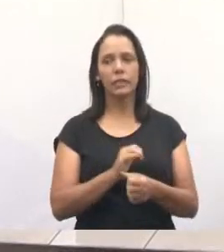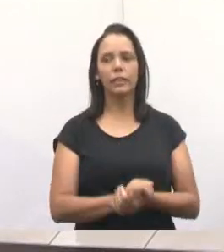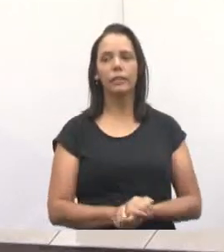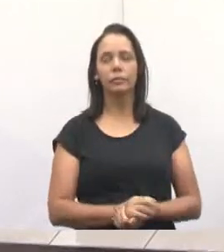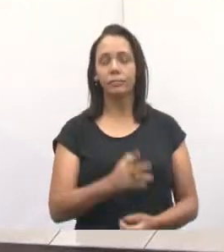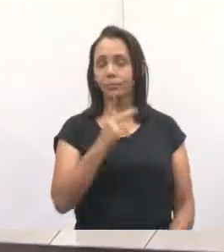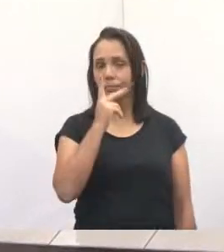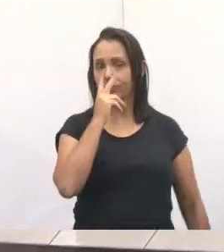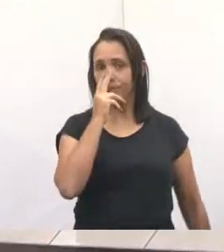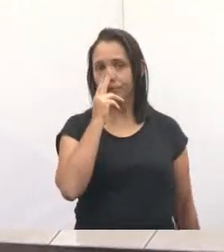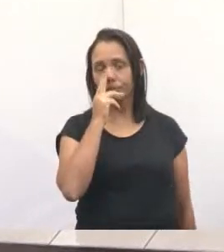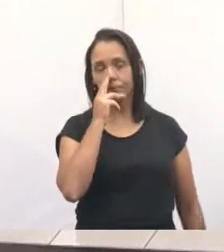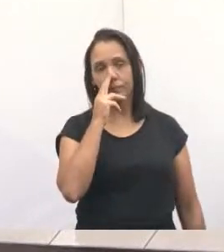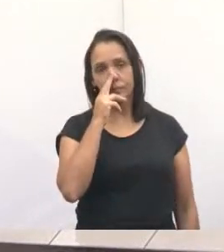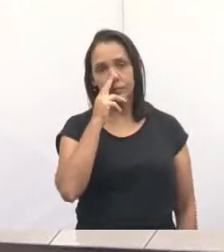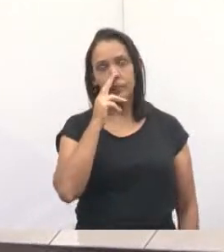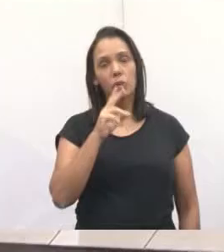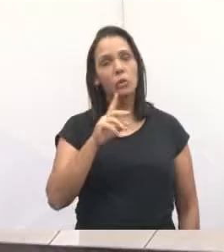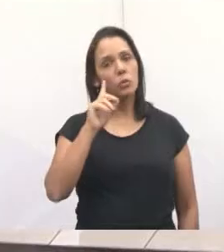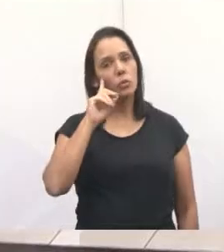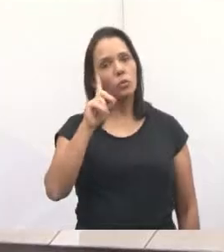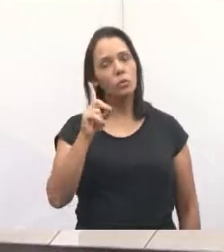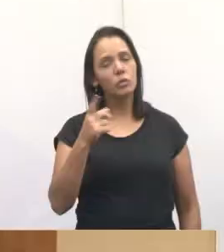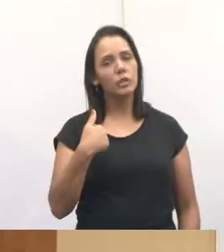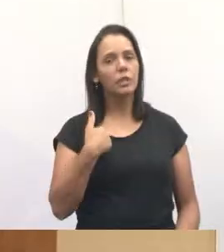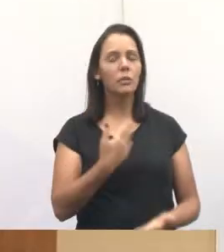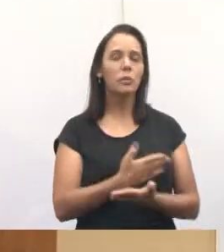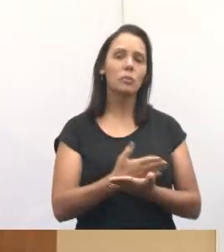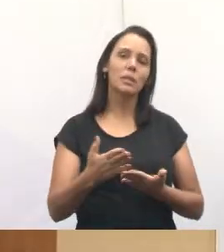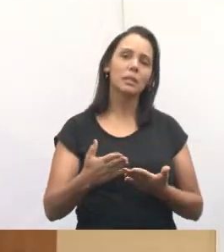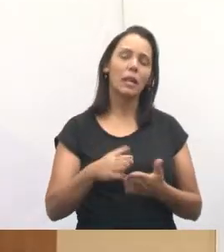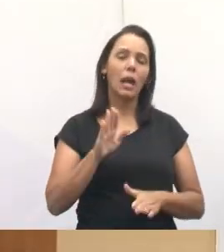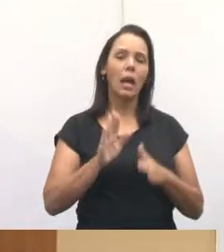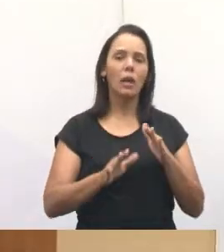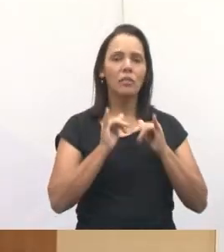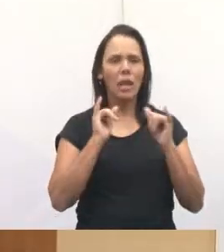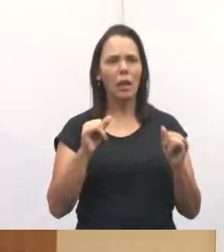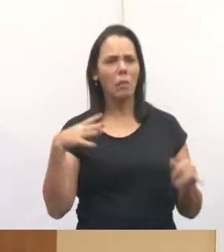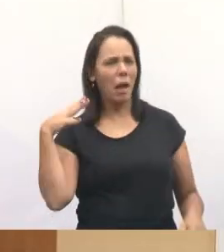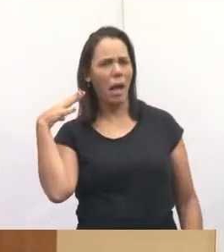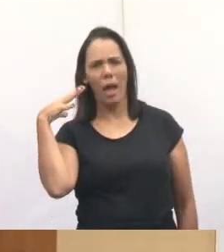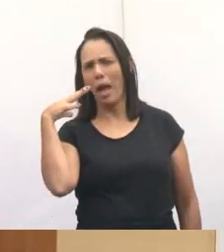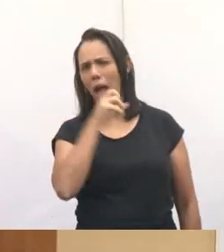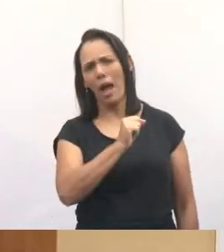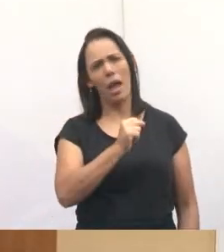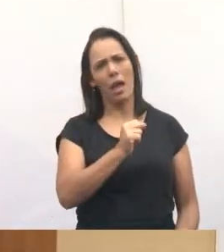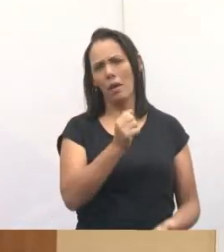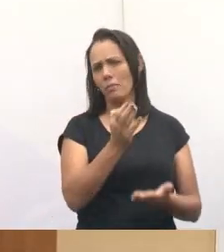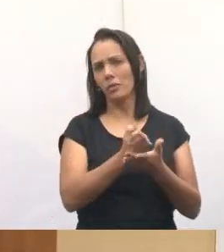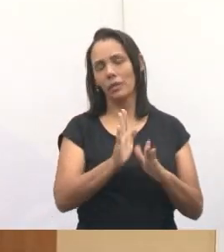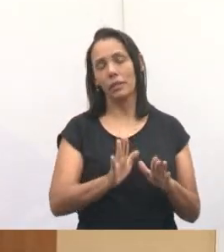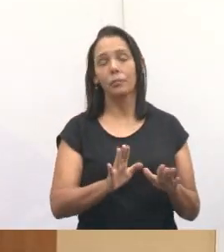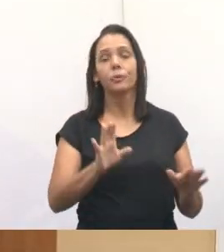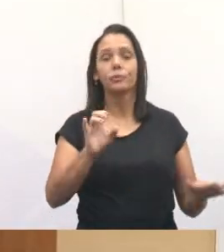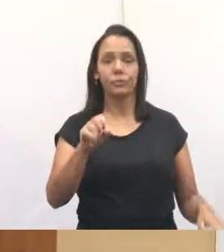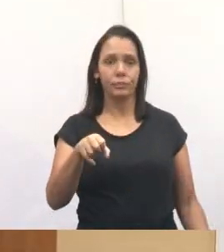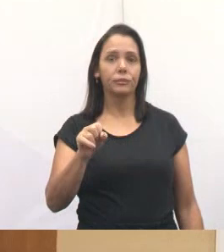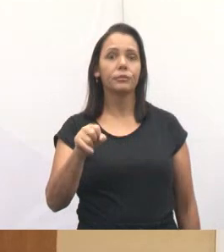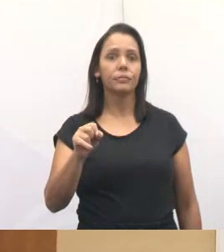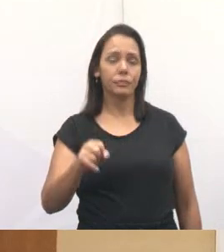que eu entrei aqui na primeira gestão. E aí falam assim, ah, mas passa rápido. Passa, passa muito rápido, né?